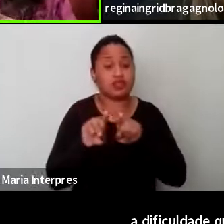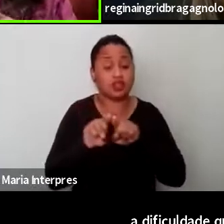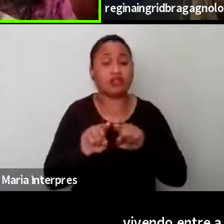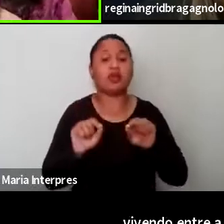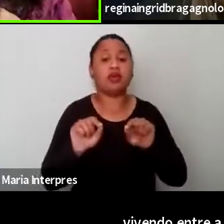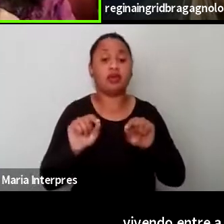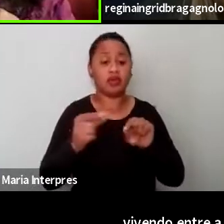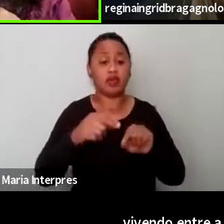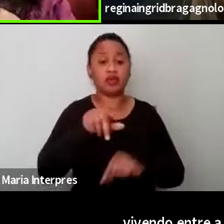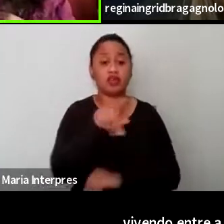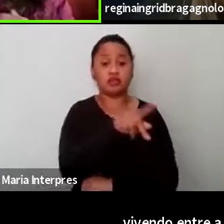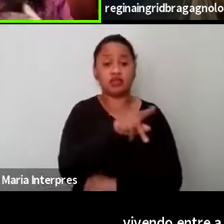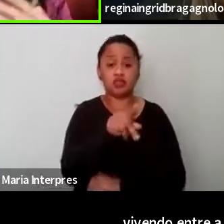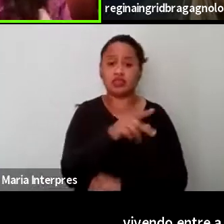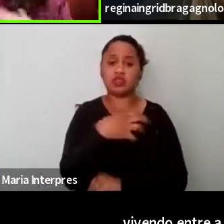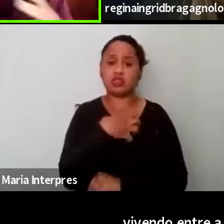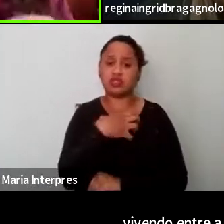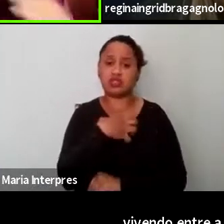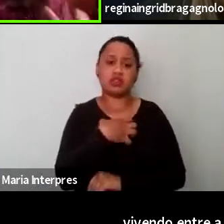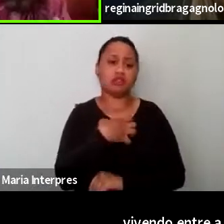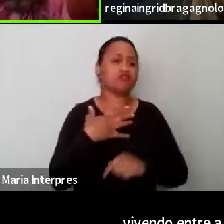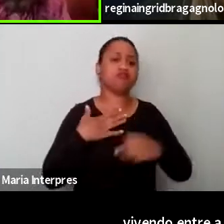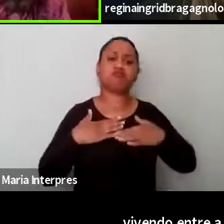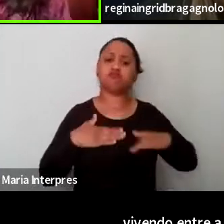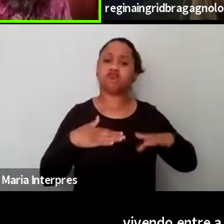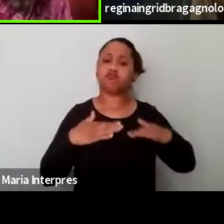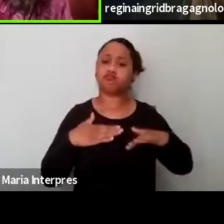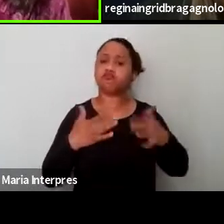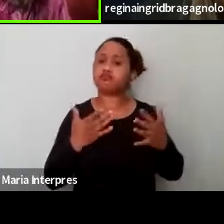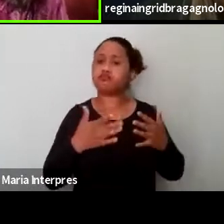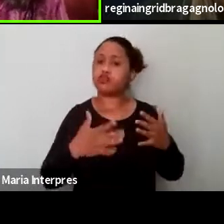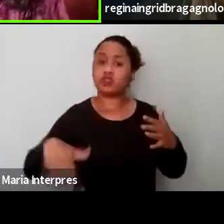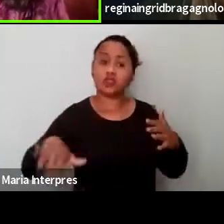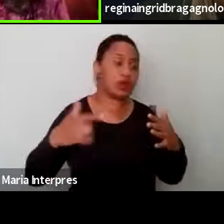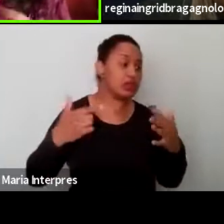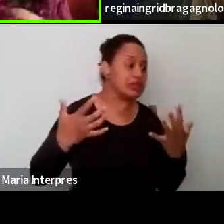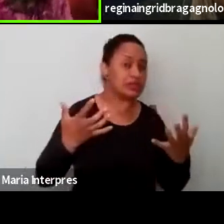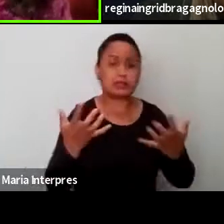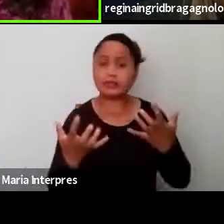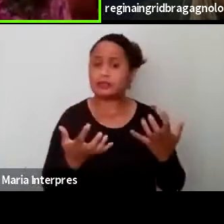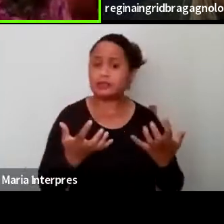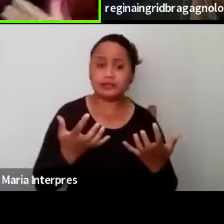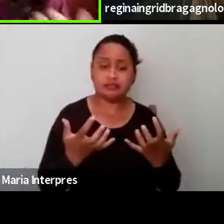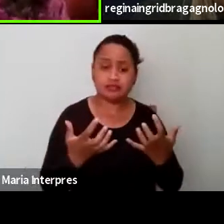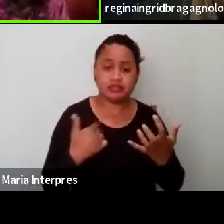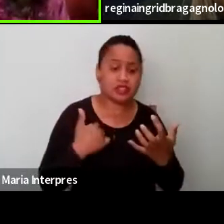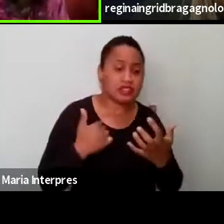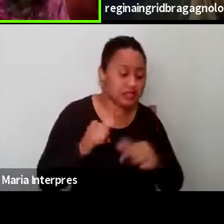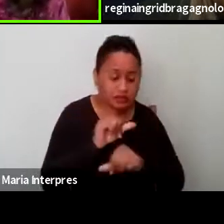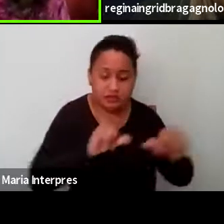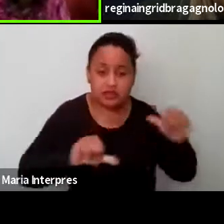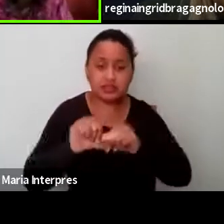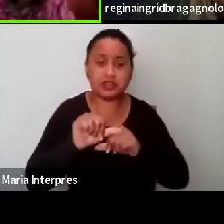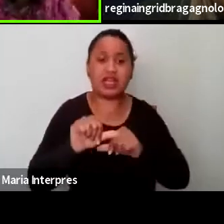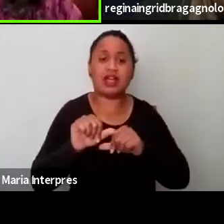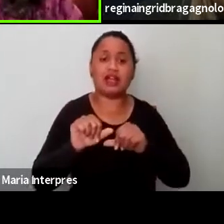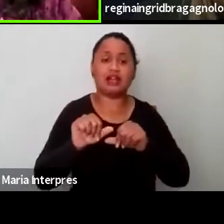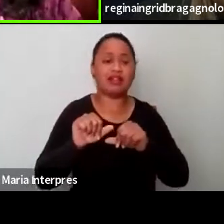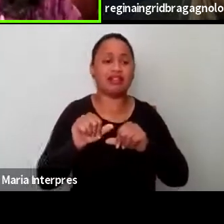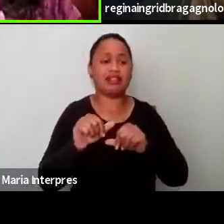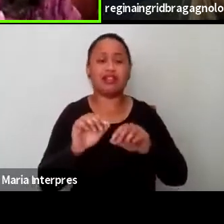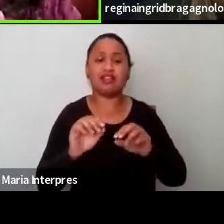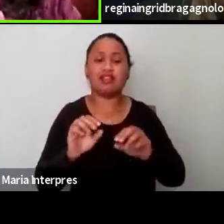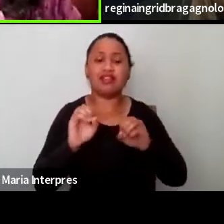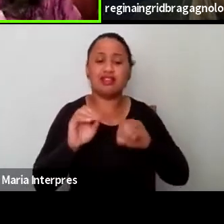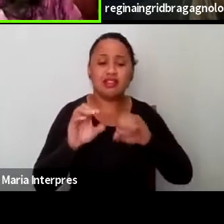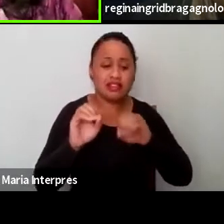que sentem os professores, né? Perante todas essas tensões que a gente está vivendo de se recriar e recriar novas técnicas de